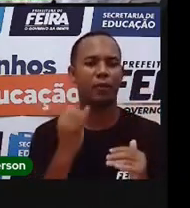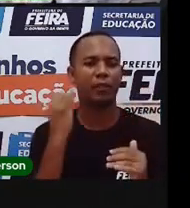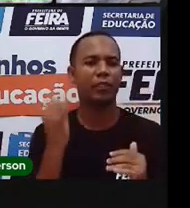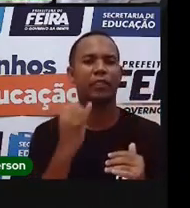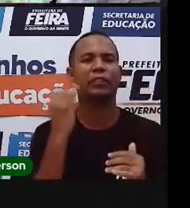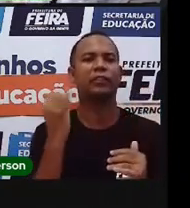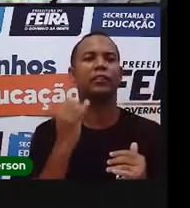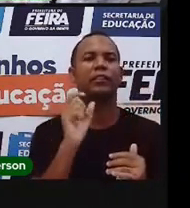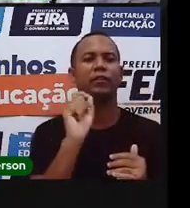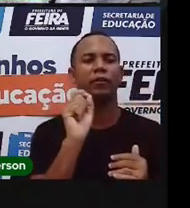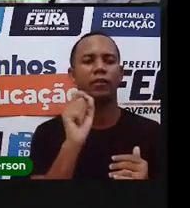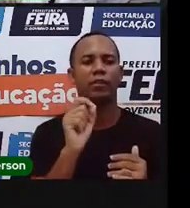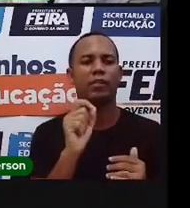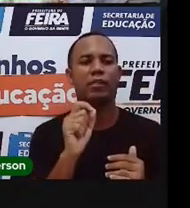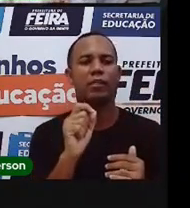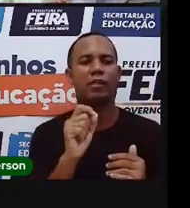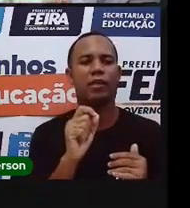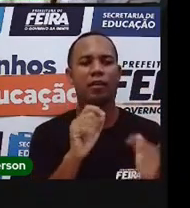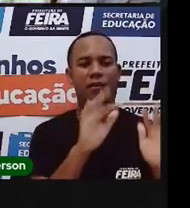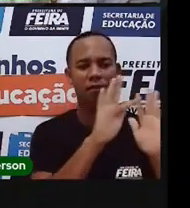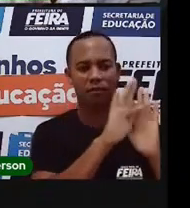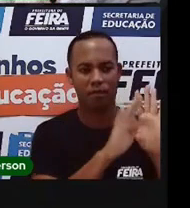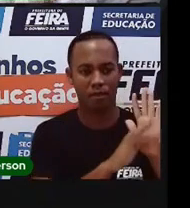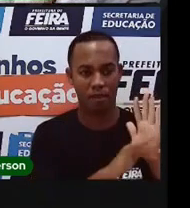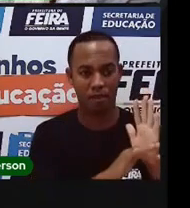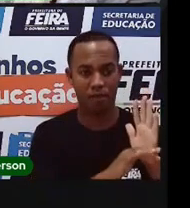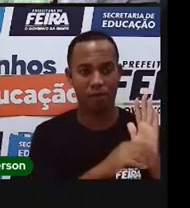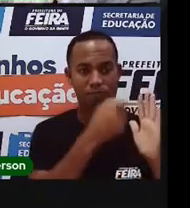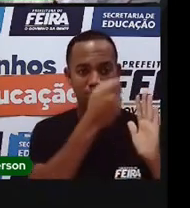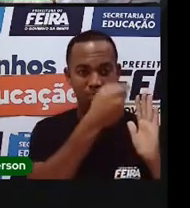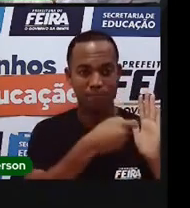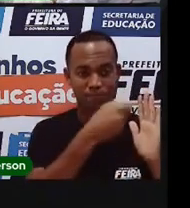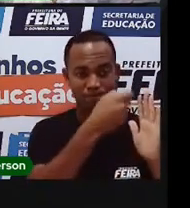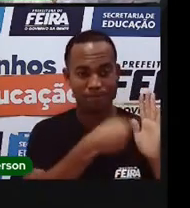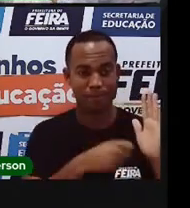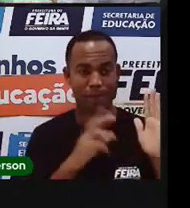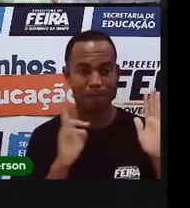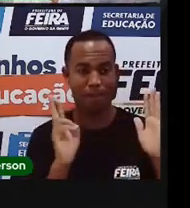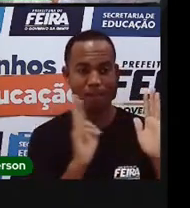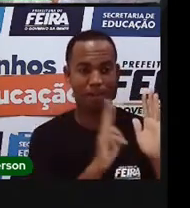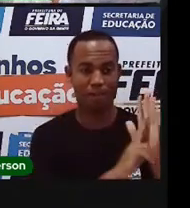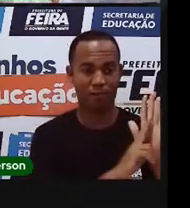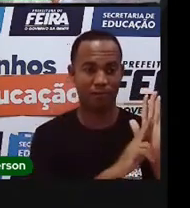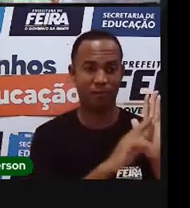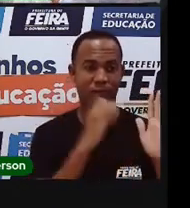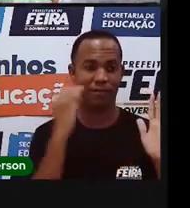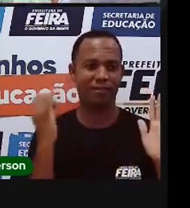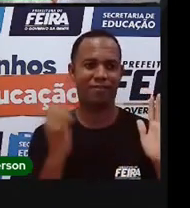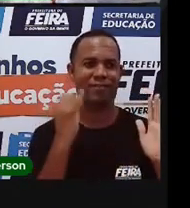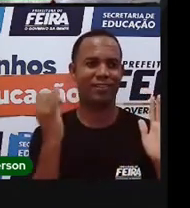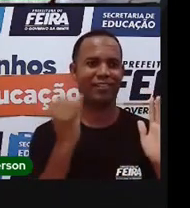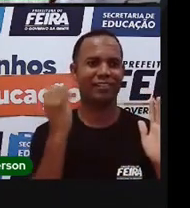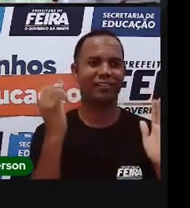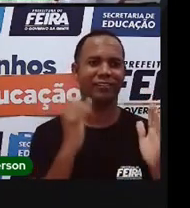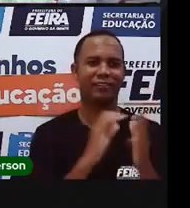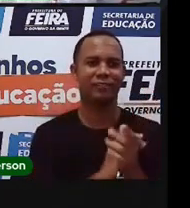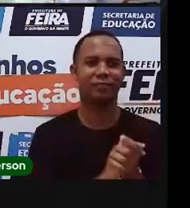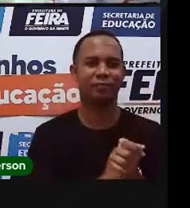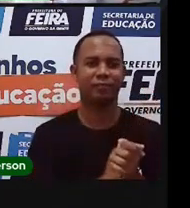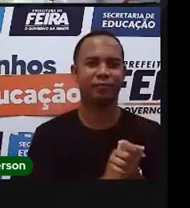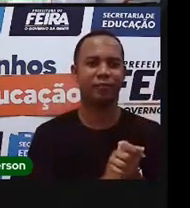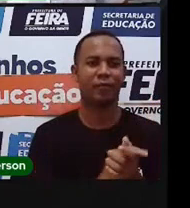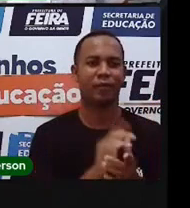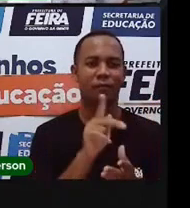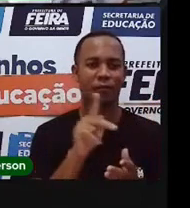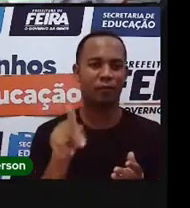fazer. A Prô Maria, que é todo mundo arrasando e dizendo, olha, eu consegui fazer aquela atividade com a Prô Maria. Prô